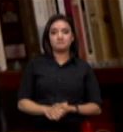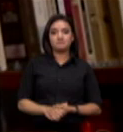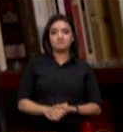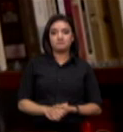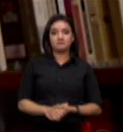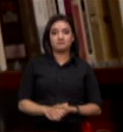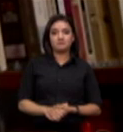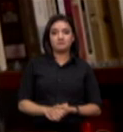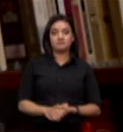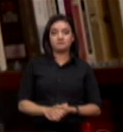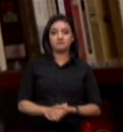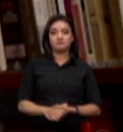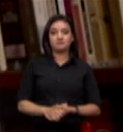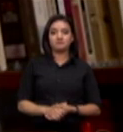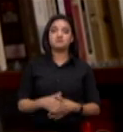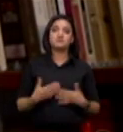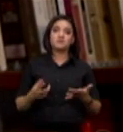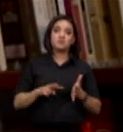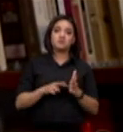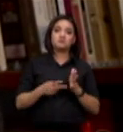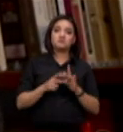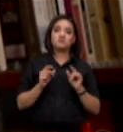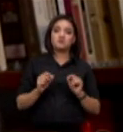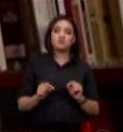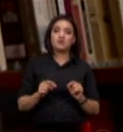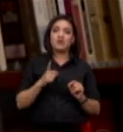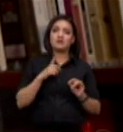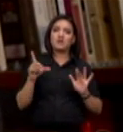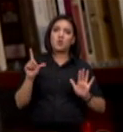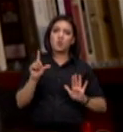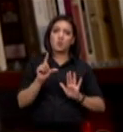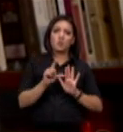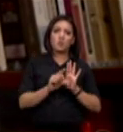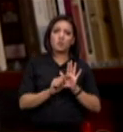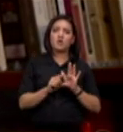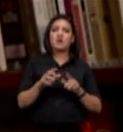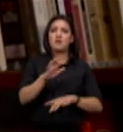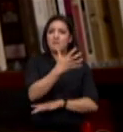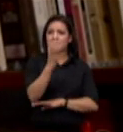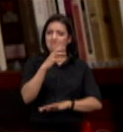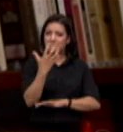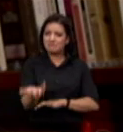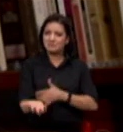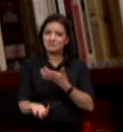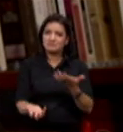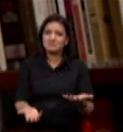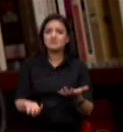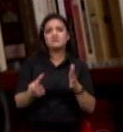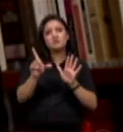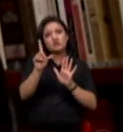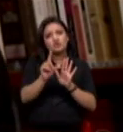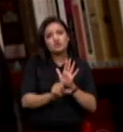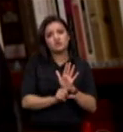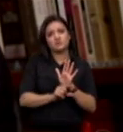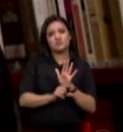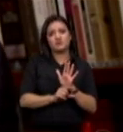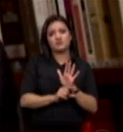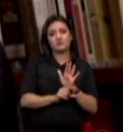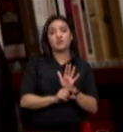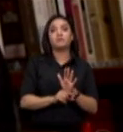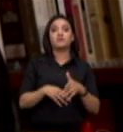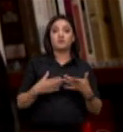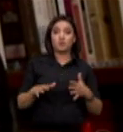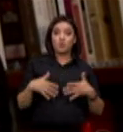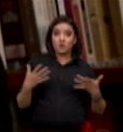no nosso caso acho que isso significa uma redução relevante do desmatamento ilegal na Amazônia quando a gente chegar